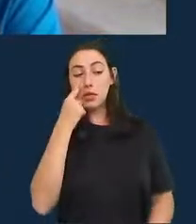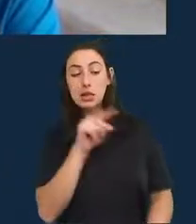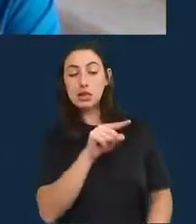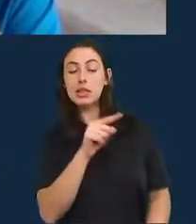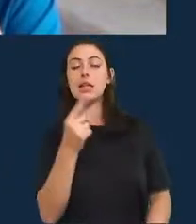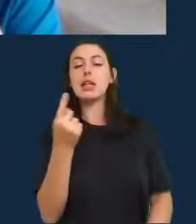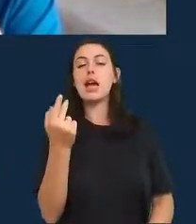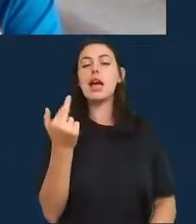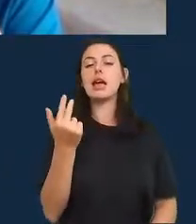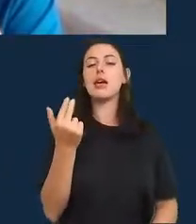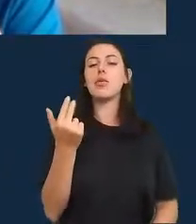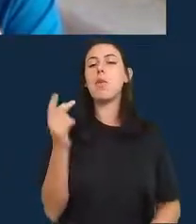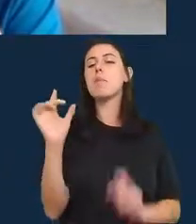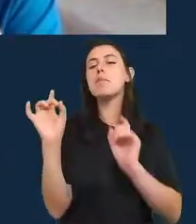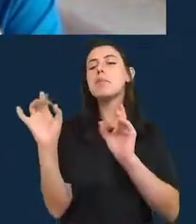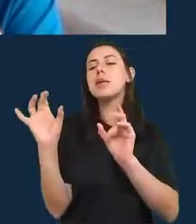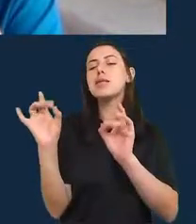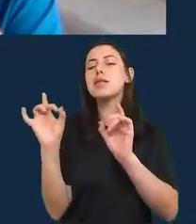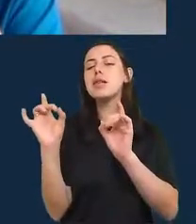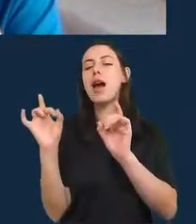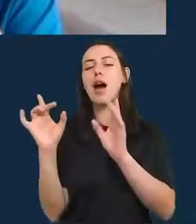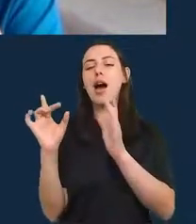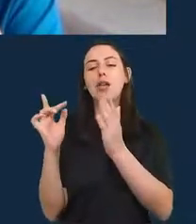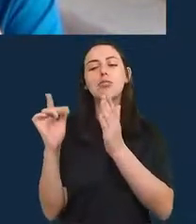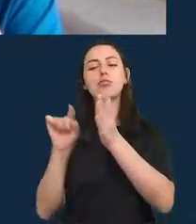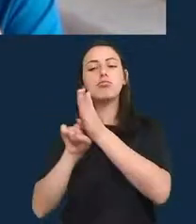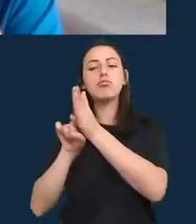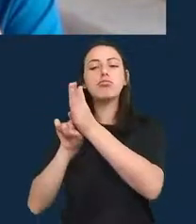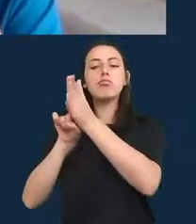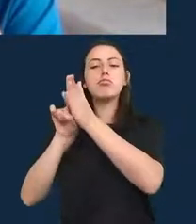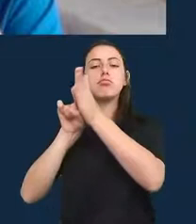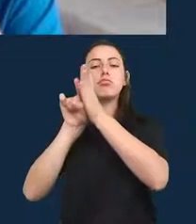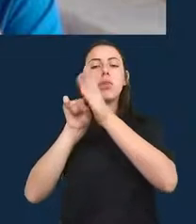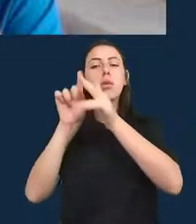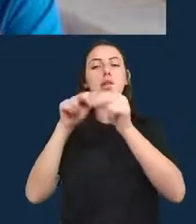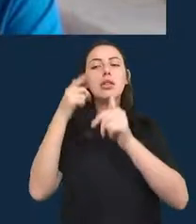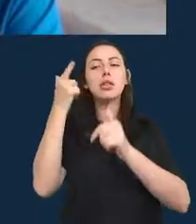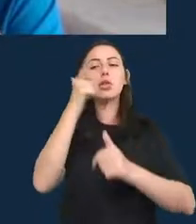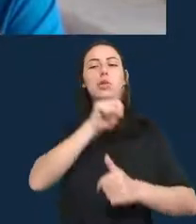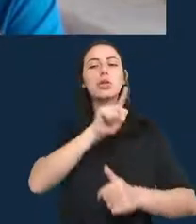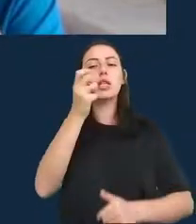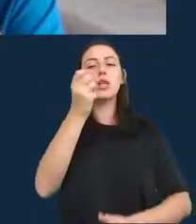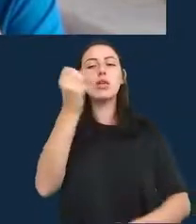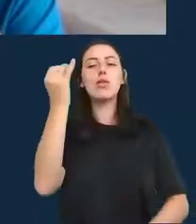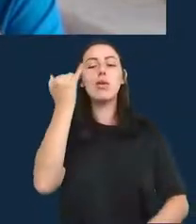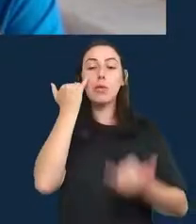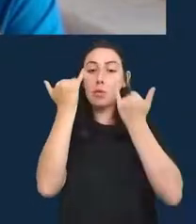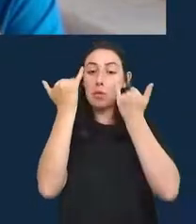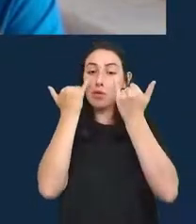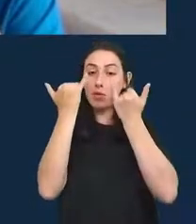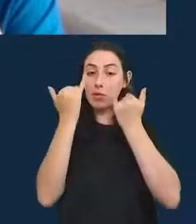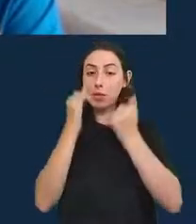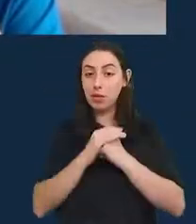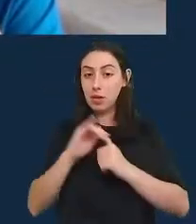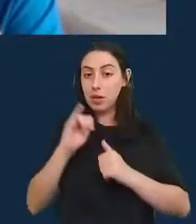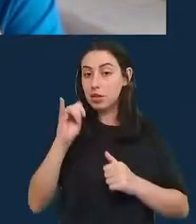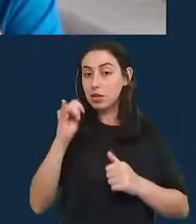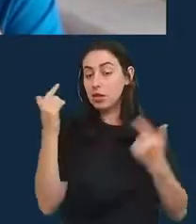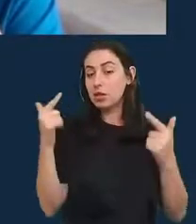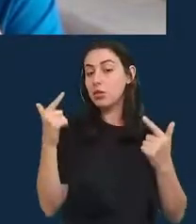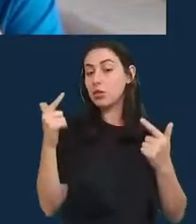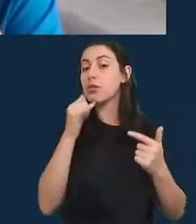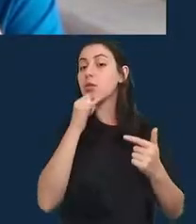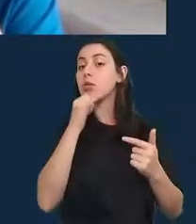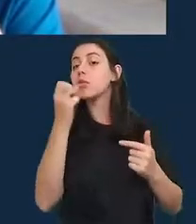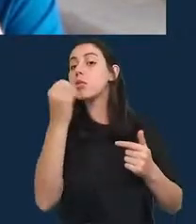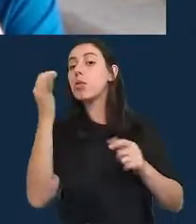Dessa forma, isso acabou nos dando alguma informação. Se não houver informações sobre quantas pessoas estavam sendo testadas